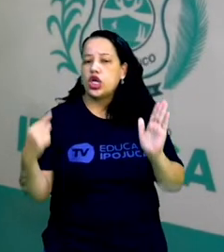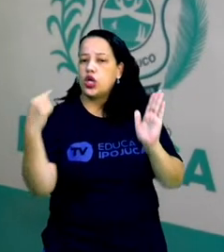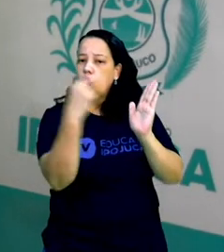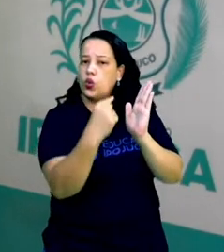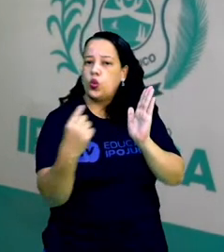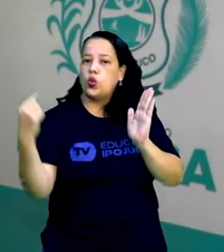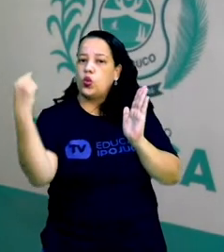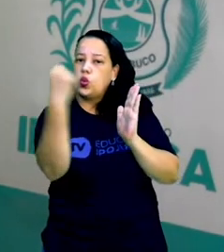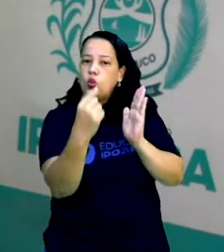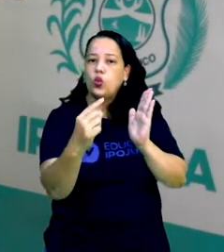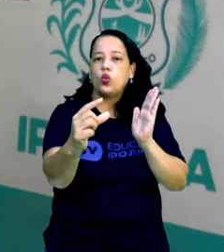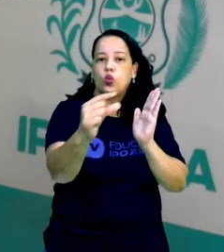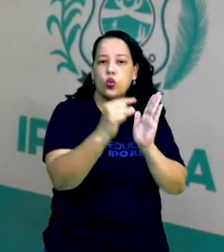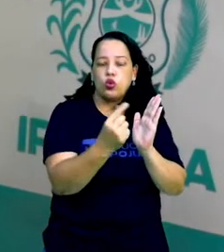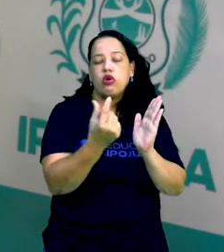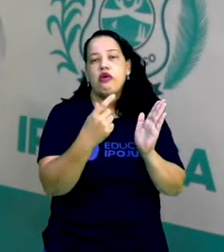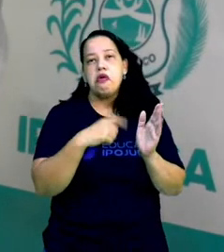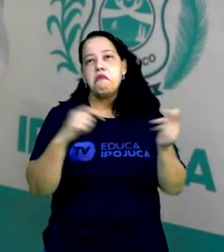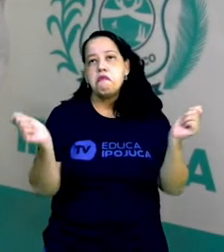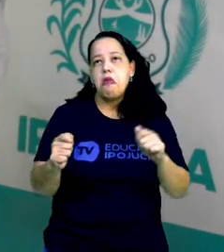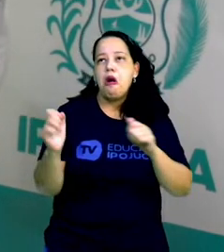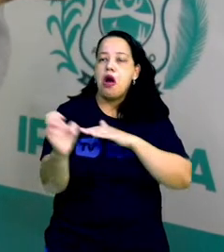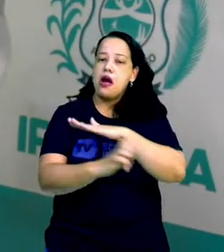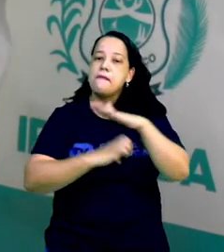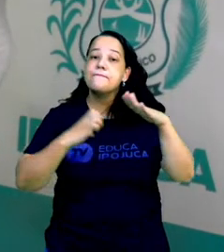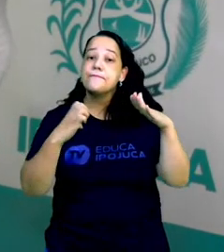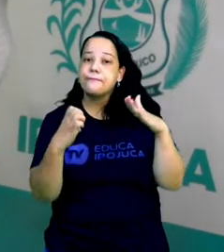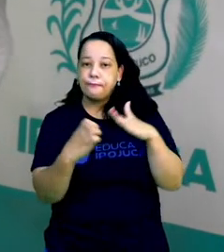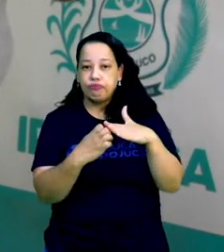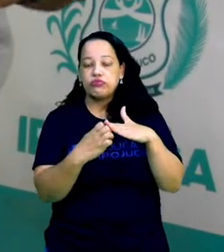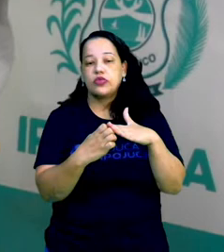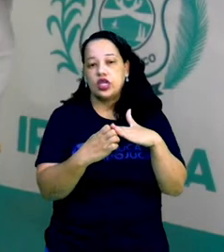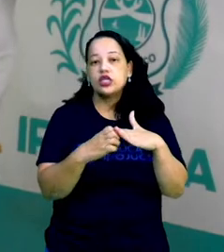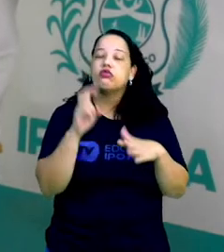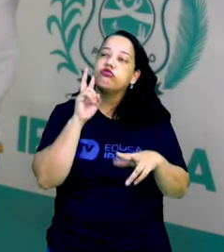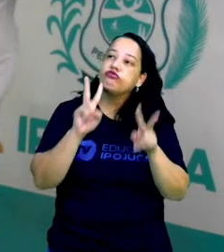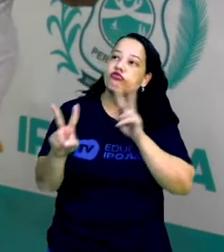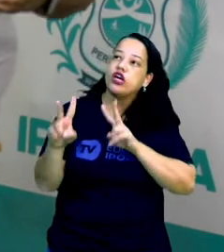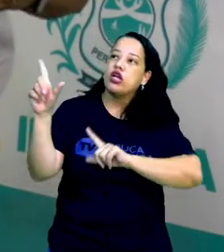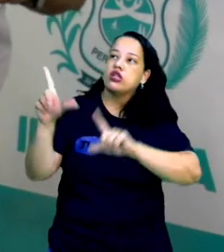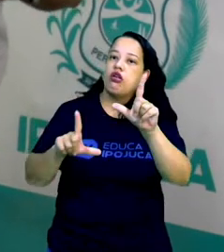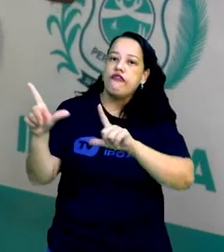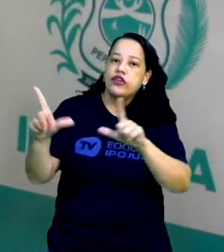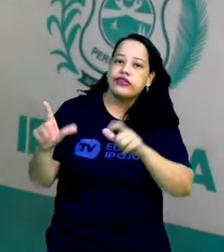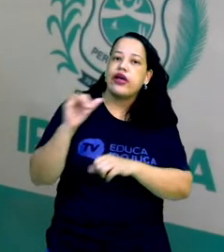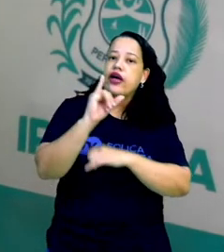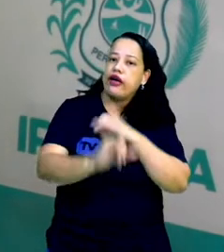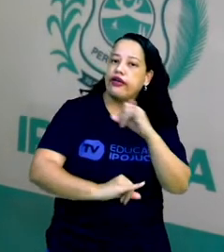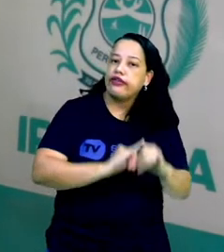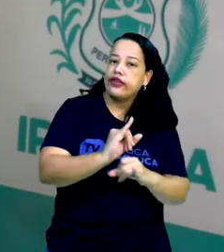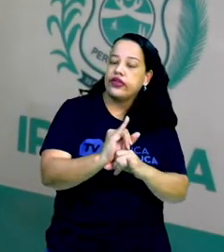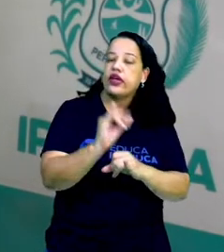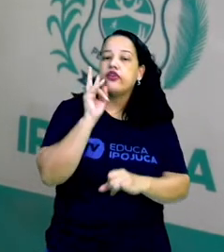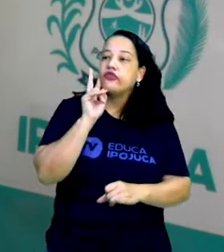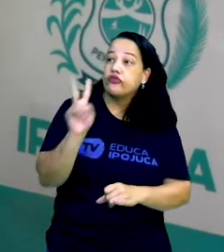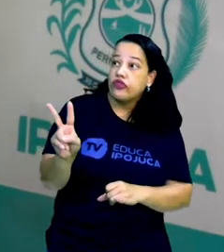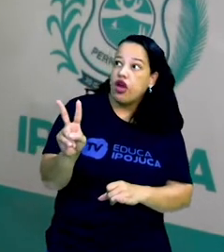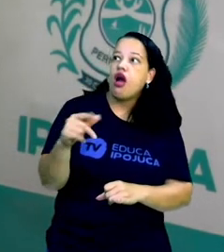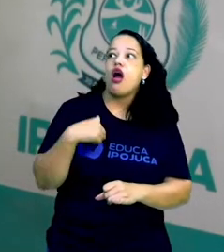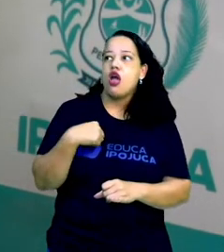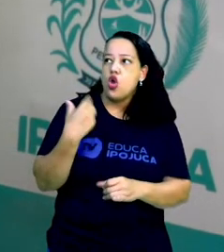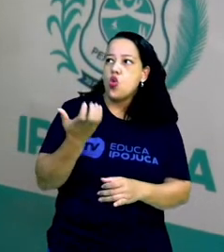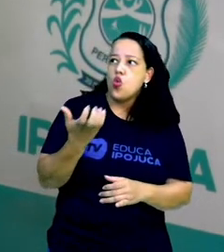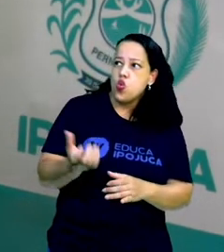ter uma empresa que você só vê na TV ou na internet, e ser um dos